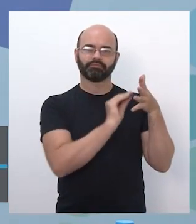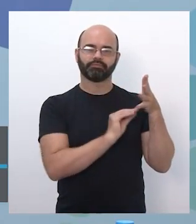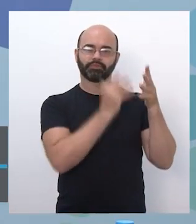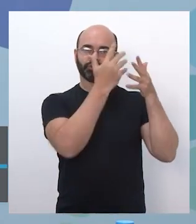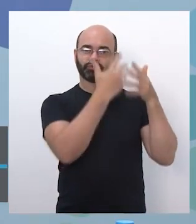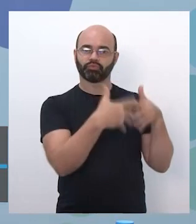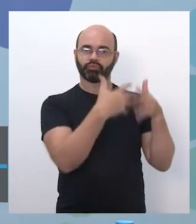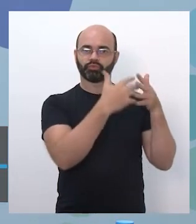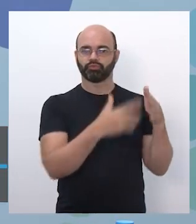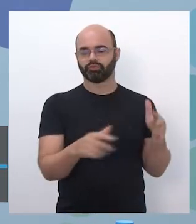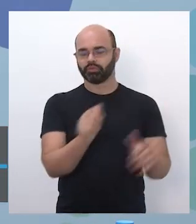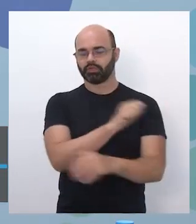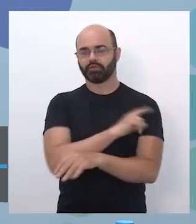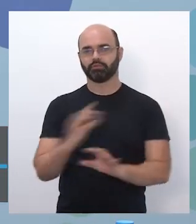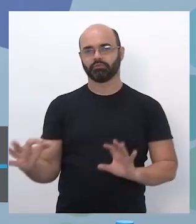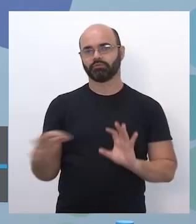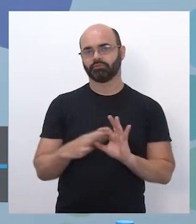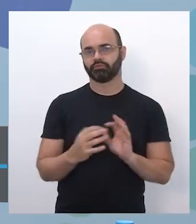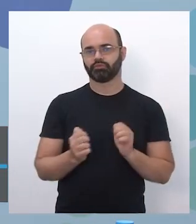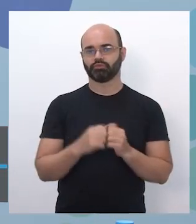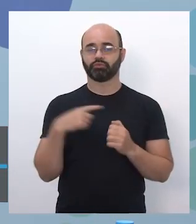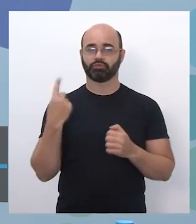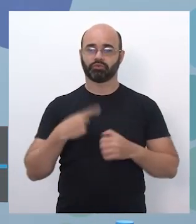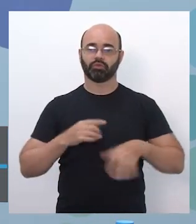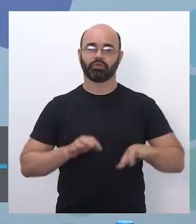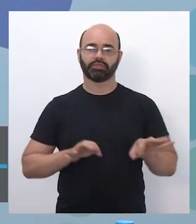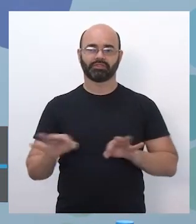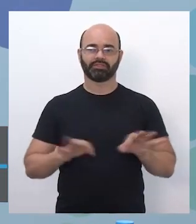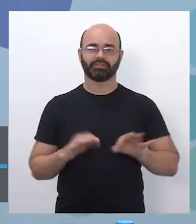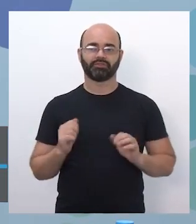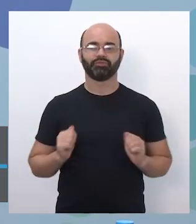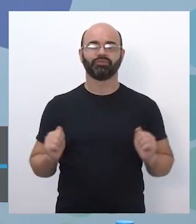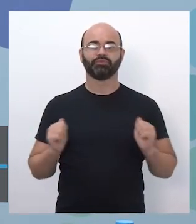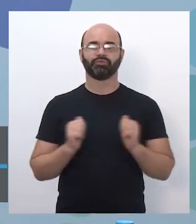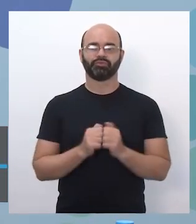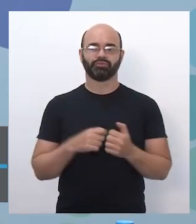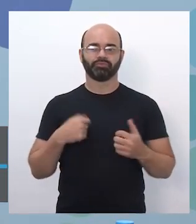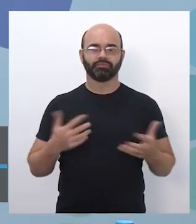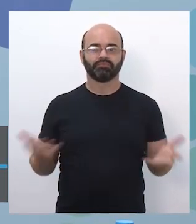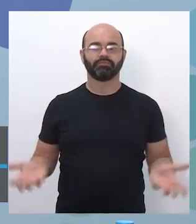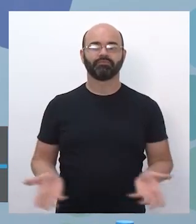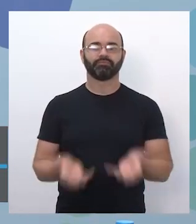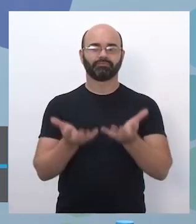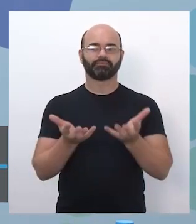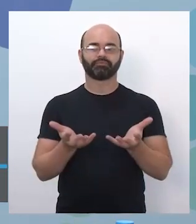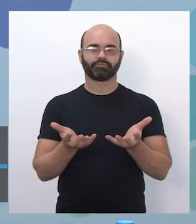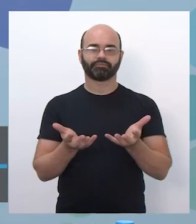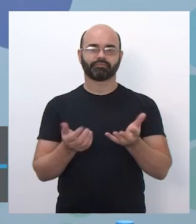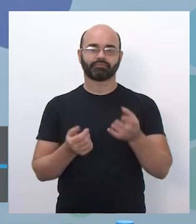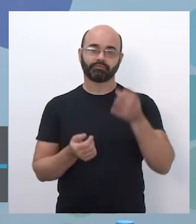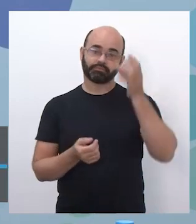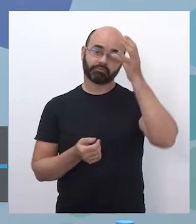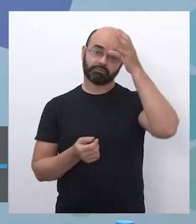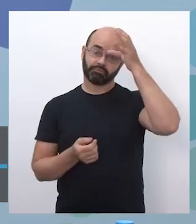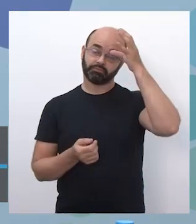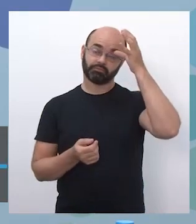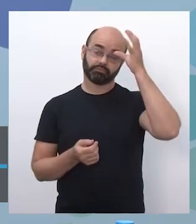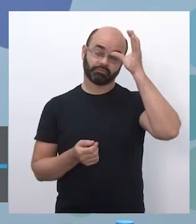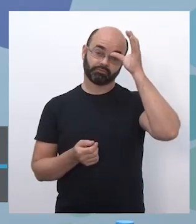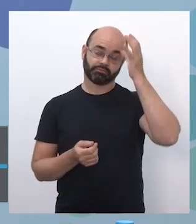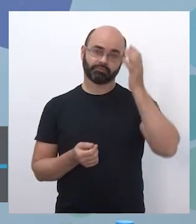vai ajudar que a política que a gente está construindo, a iniciativa que a gente está construindo, ela possa tanto ter